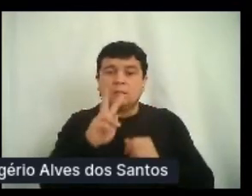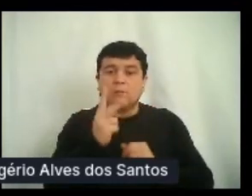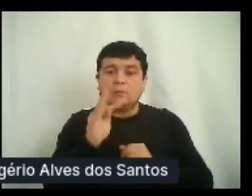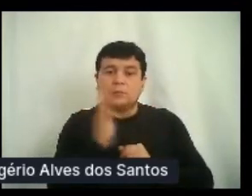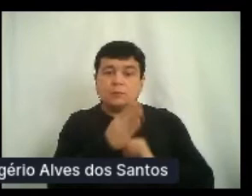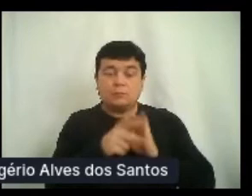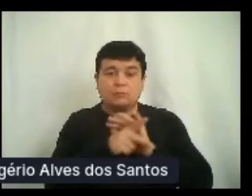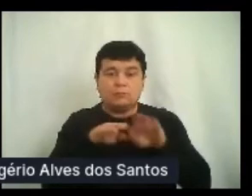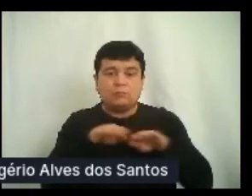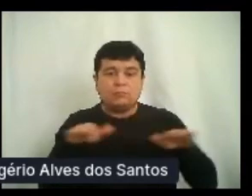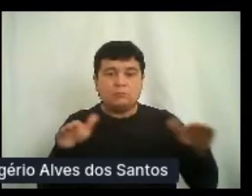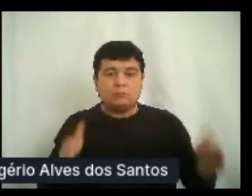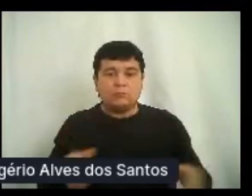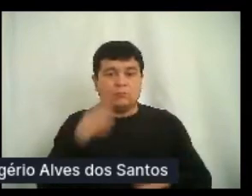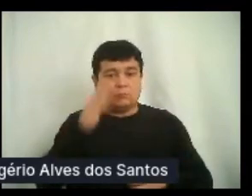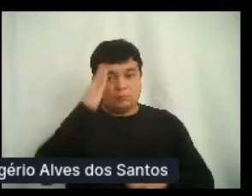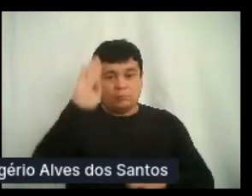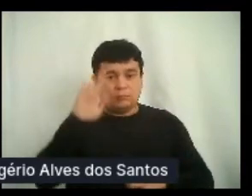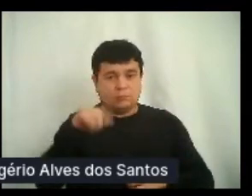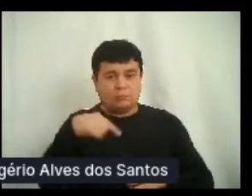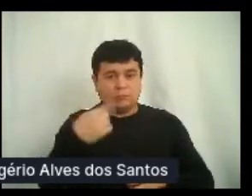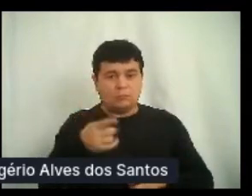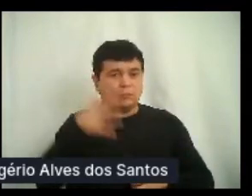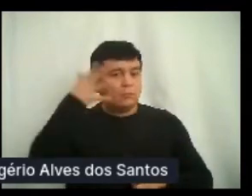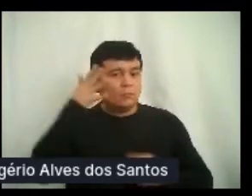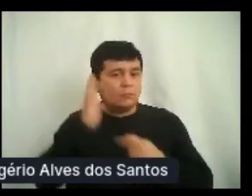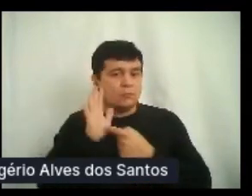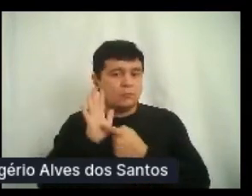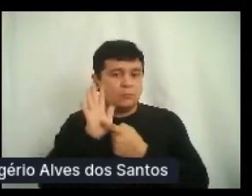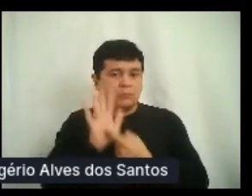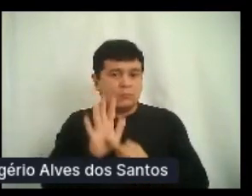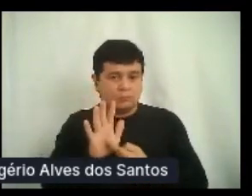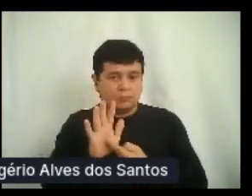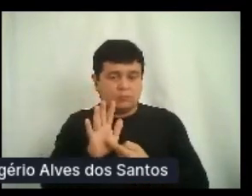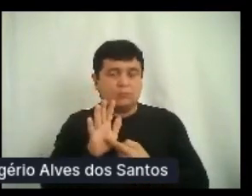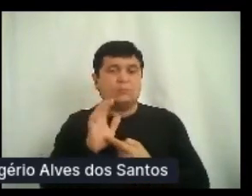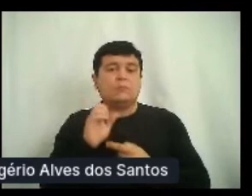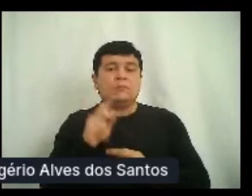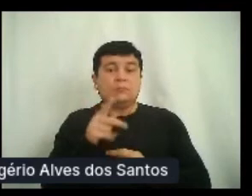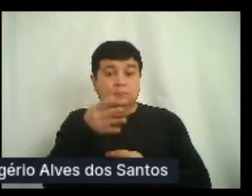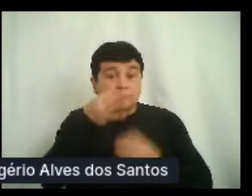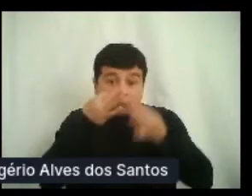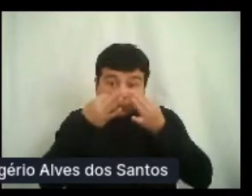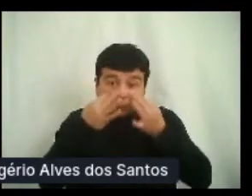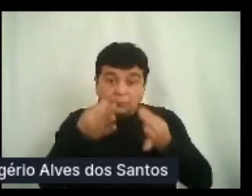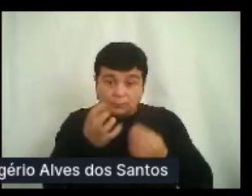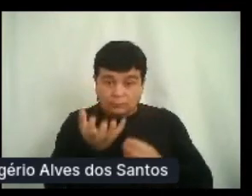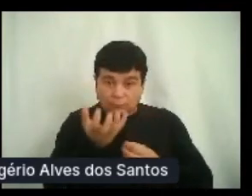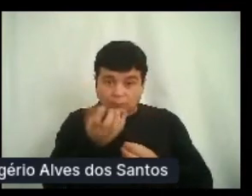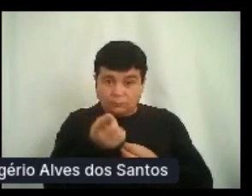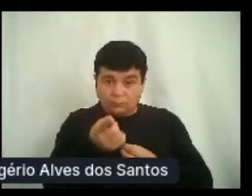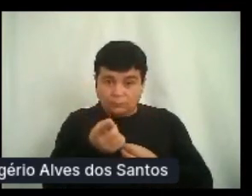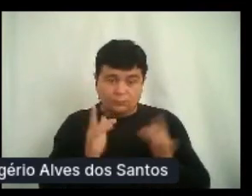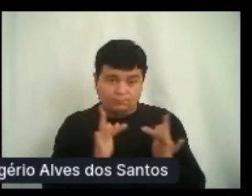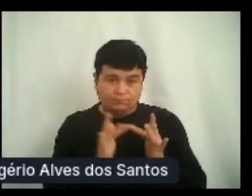iniciar a apresentação. Fiquem atentos! Se quiserem interagir com os palestrantes após